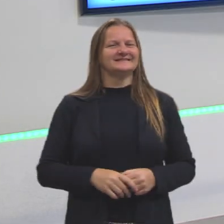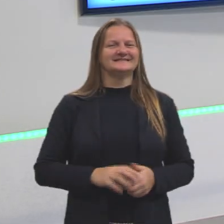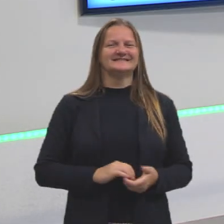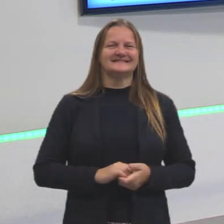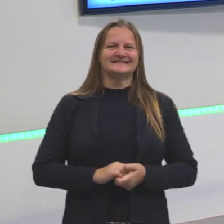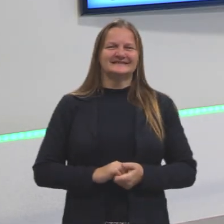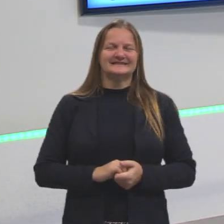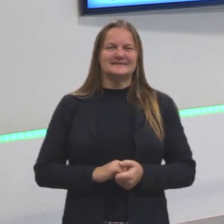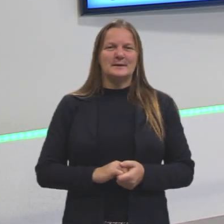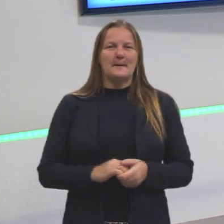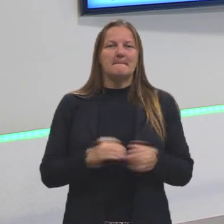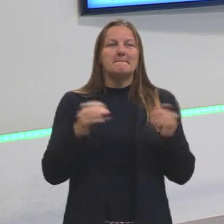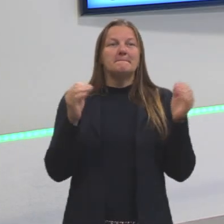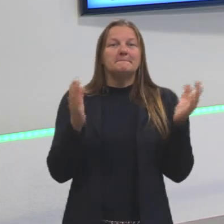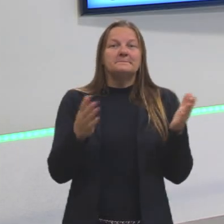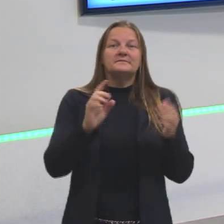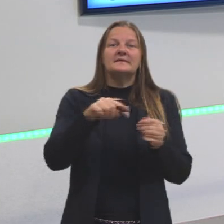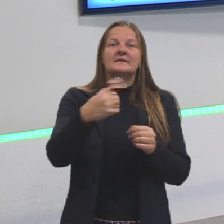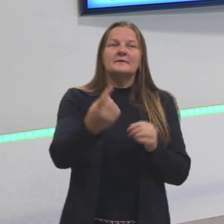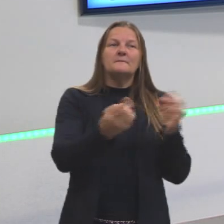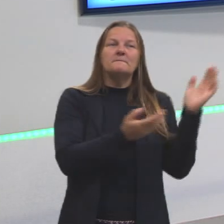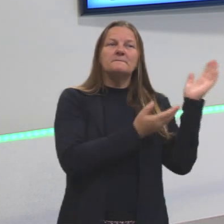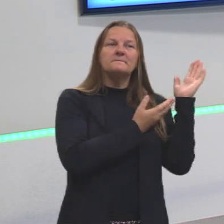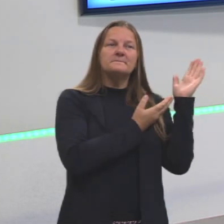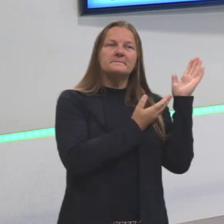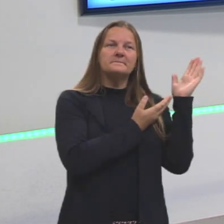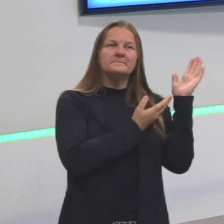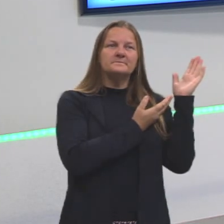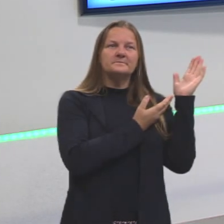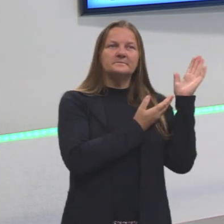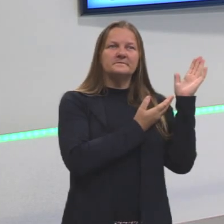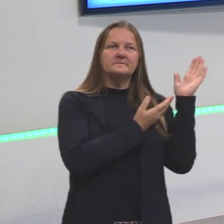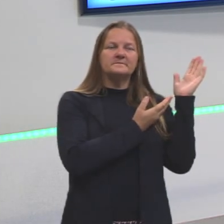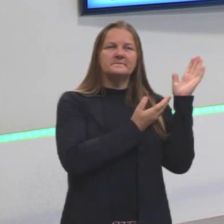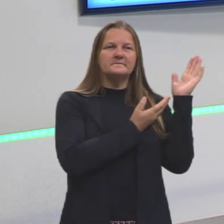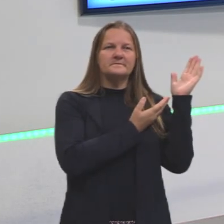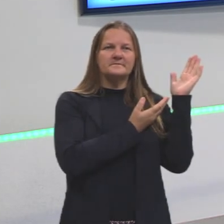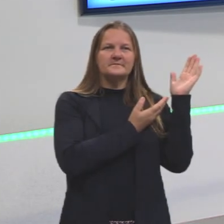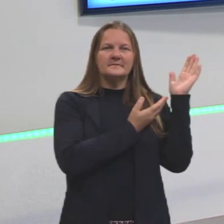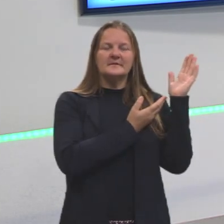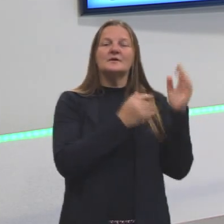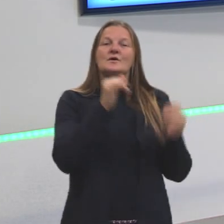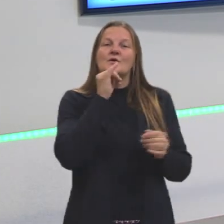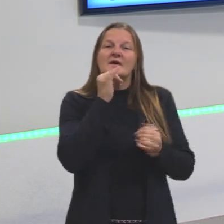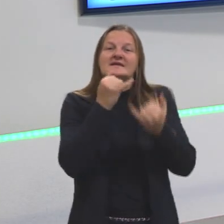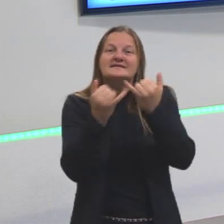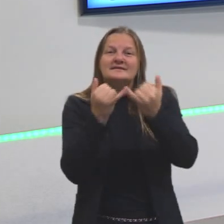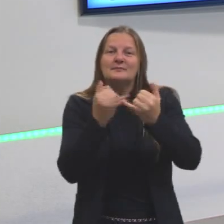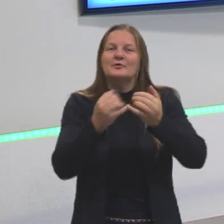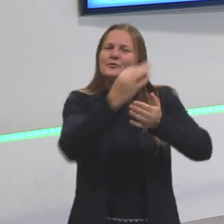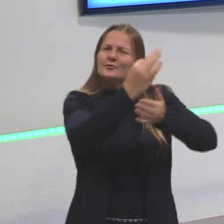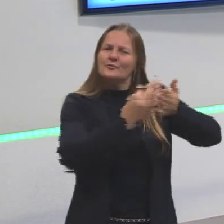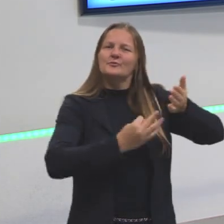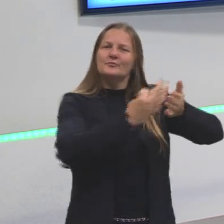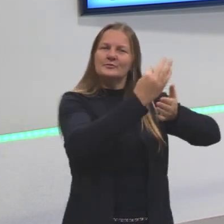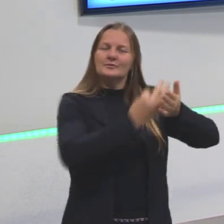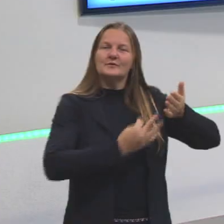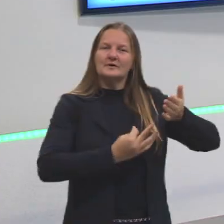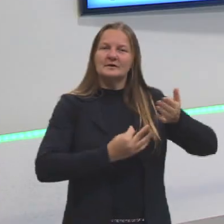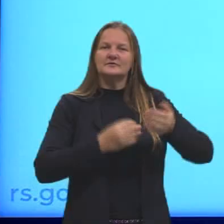Aqui então na próxima tela eu trago para vocês um exemplo de um texto do